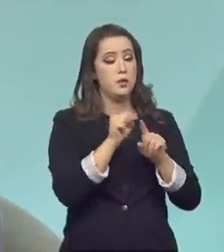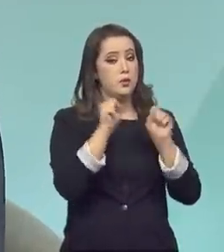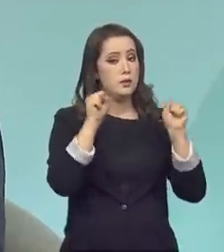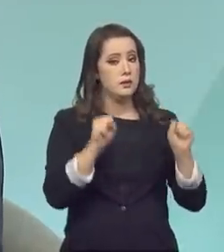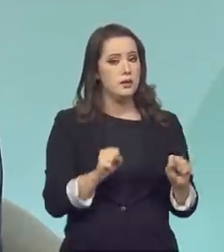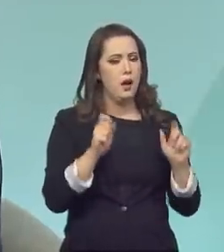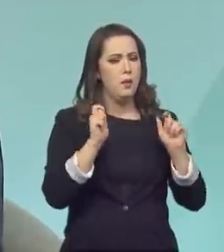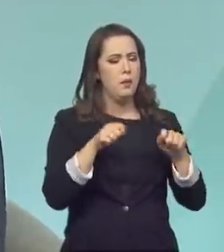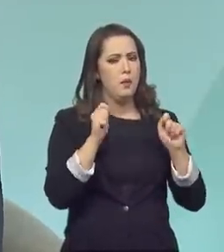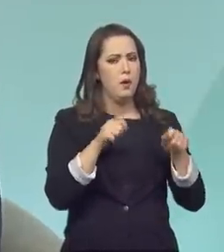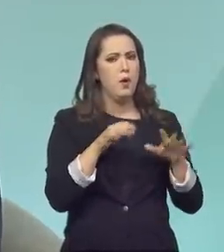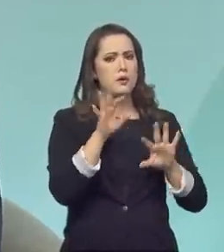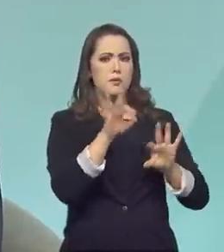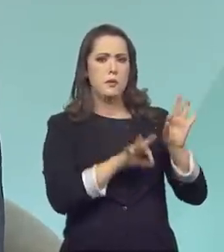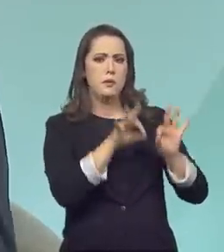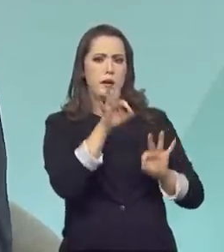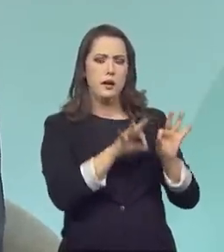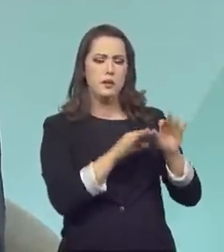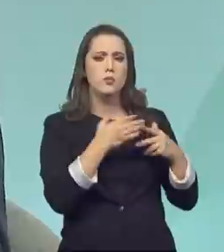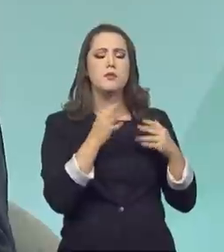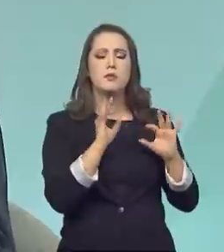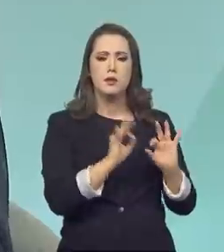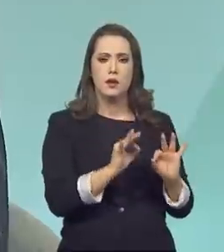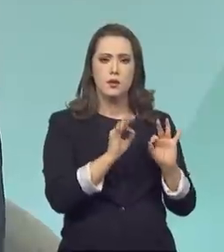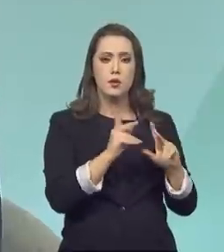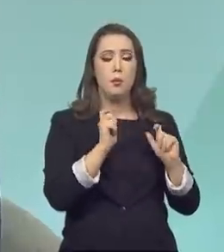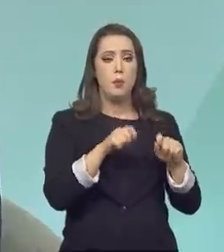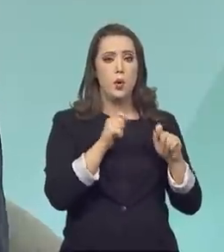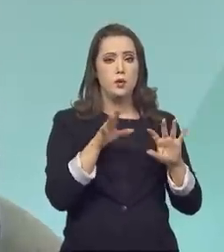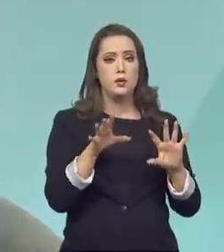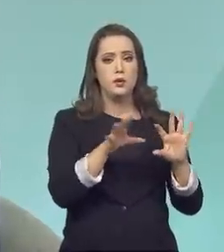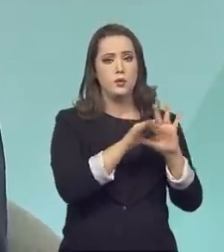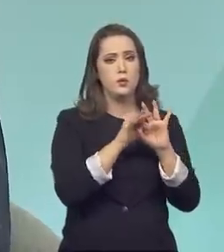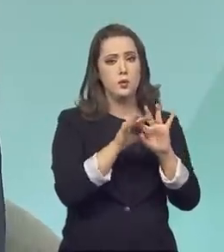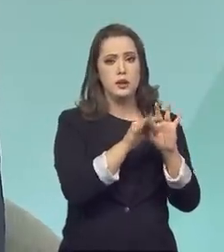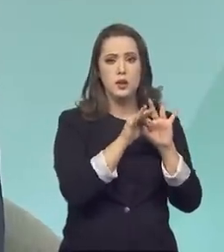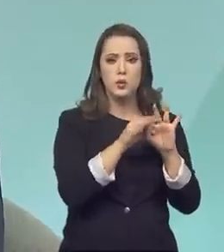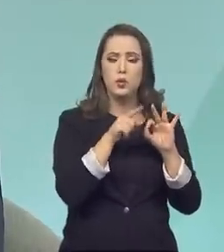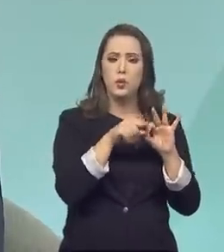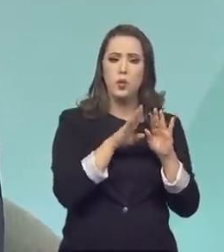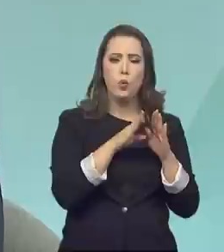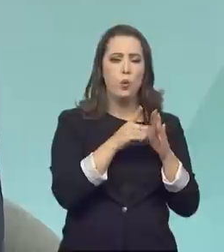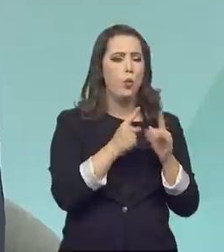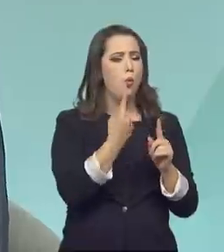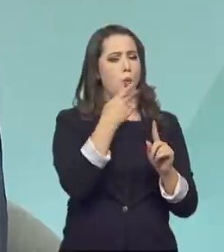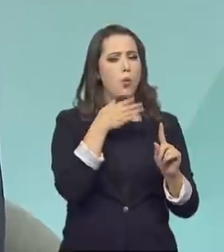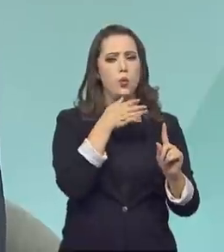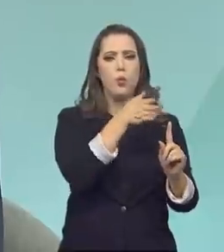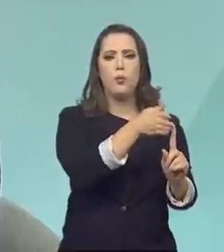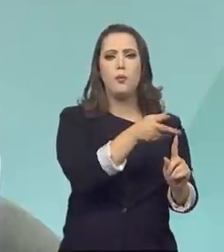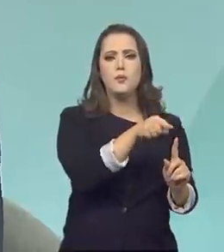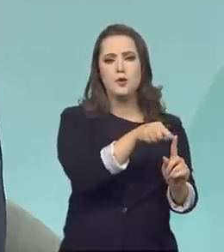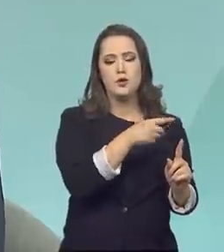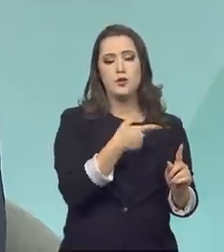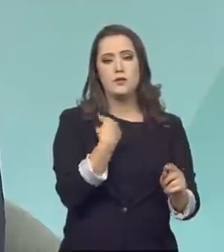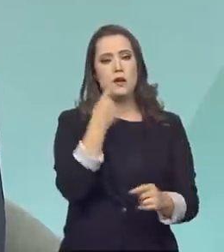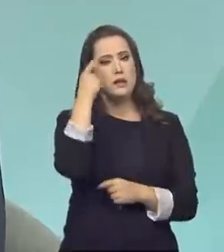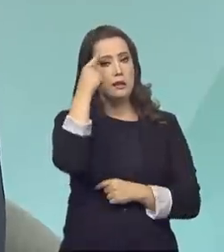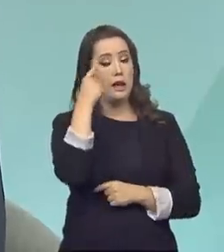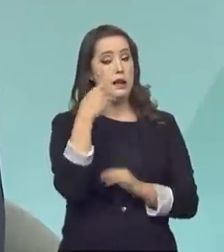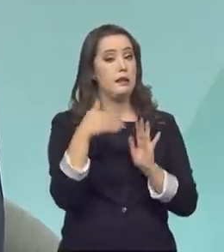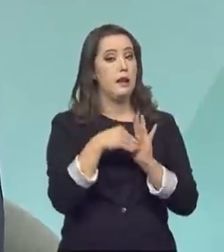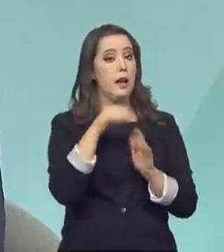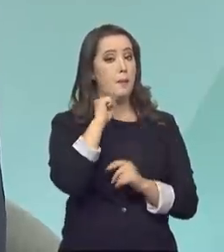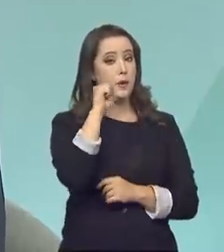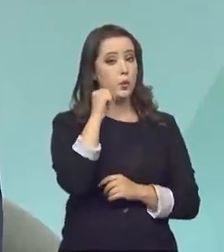possa estar, de certa forma, organizado, possa ter uma sinergia e funcionando numa mesma direção. A nossa ideia, em abril do ano que vem,